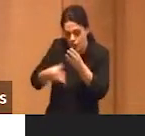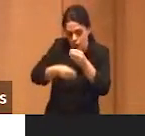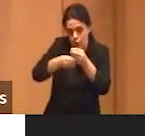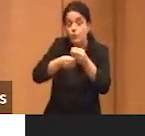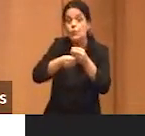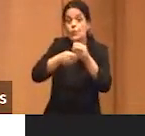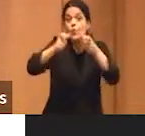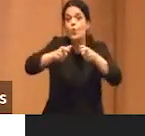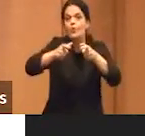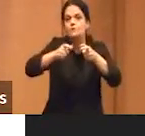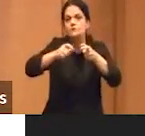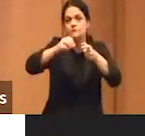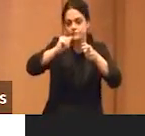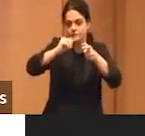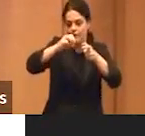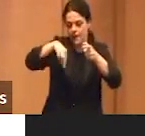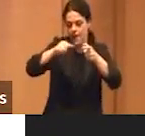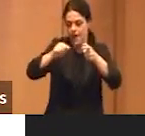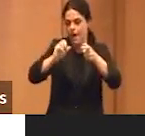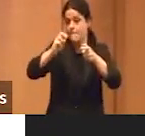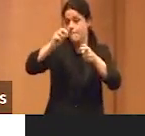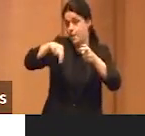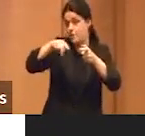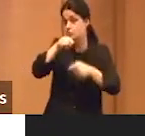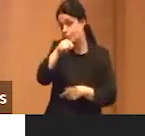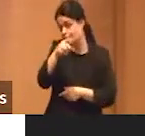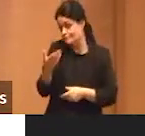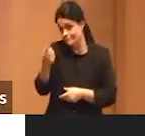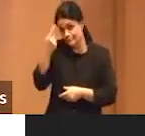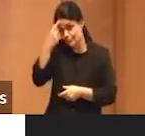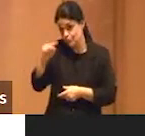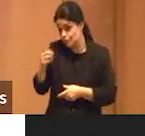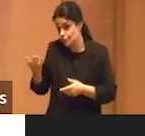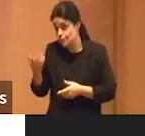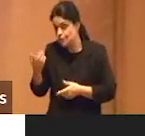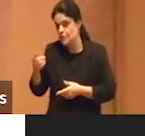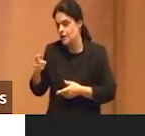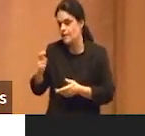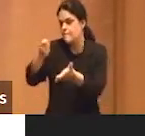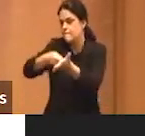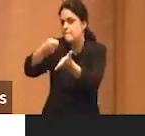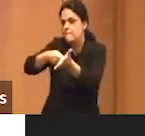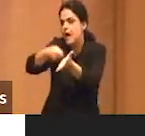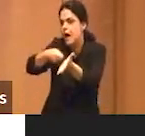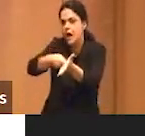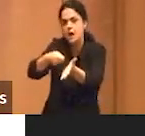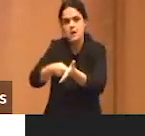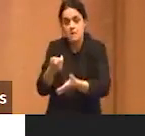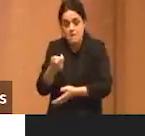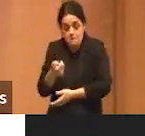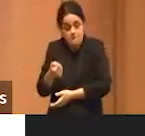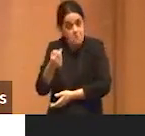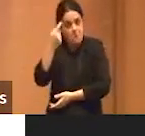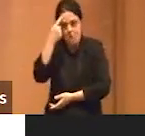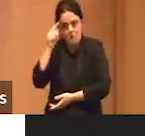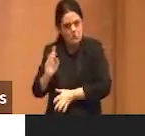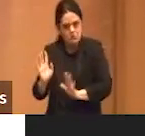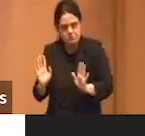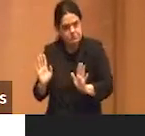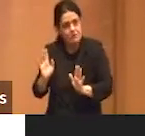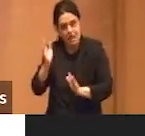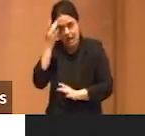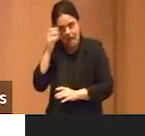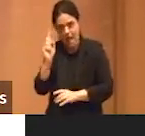Quer dizer, em vez de trabalhar, e não sei se quanto pagam, não devem pagar pouco, não, em vez de fortalecer a rede de